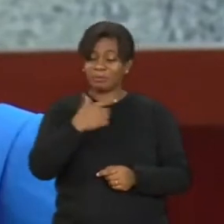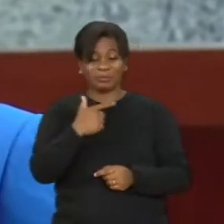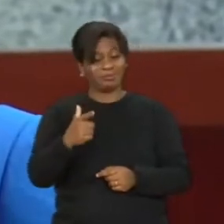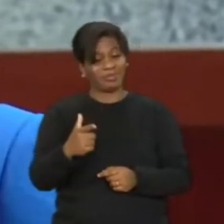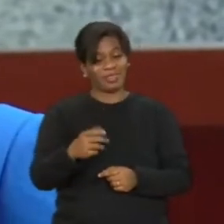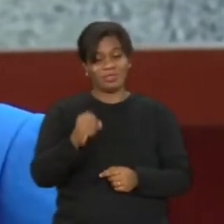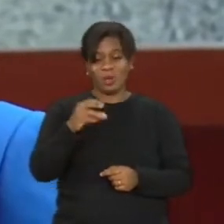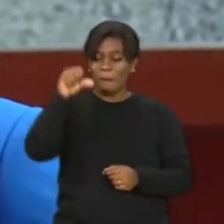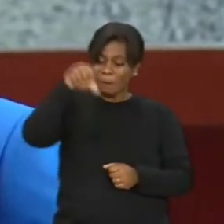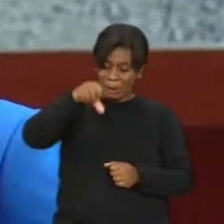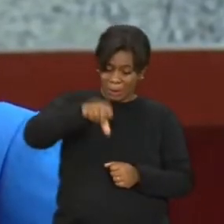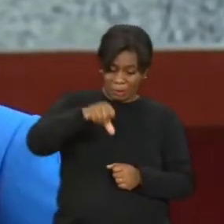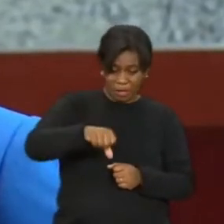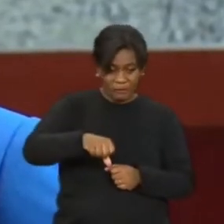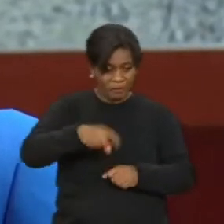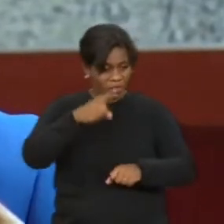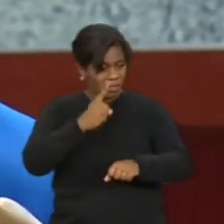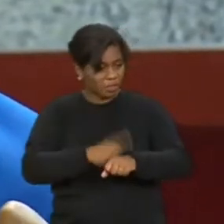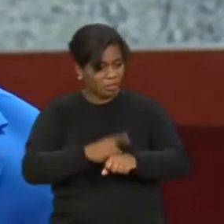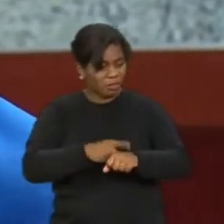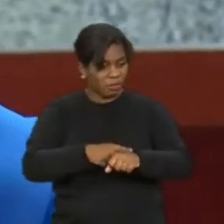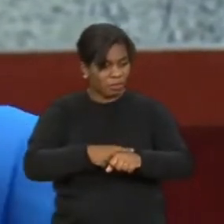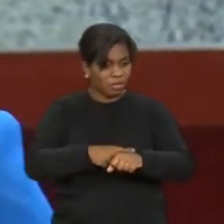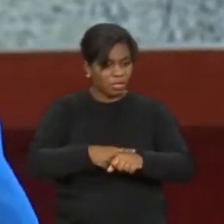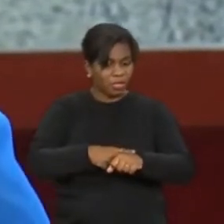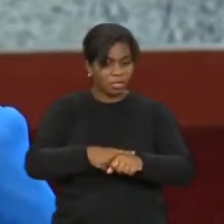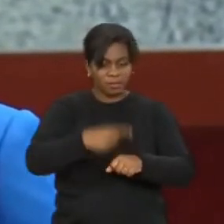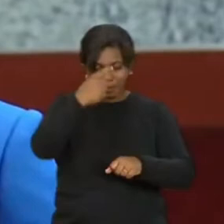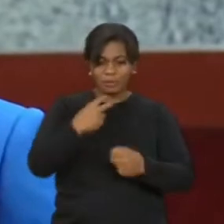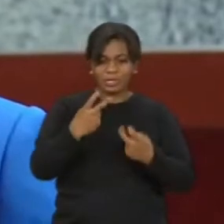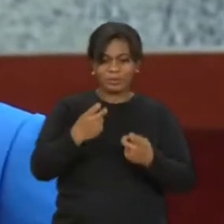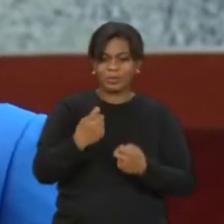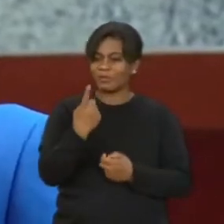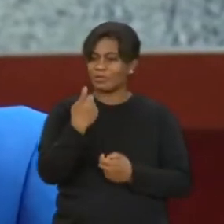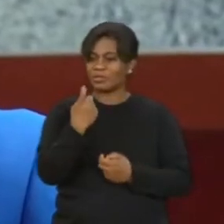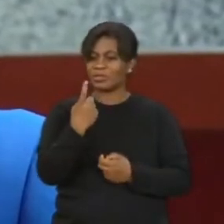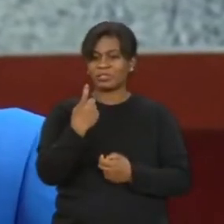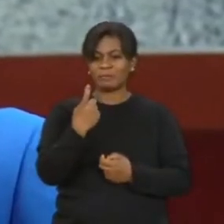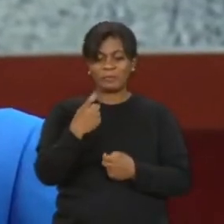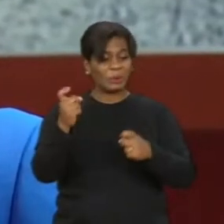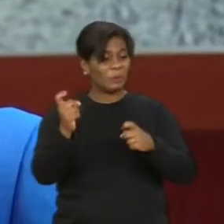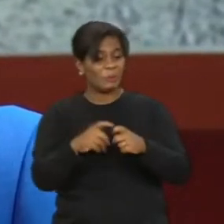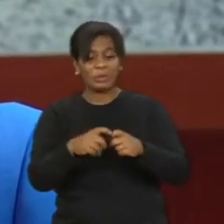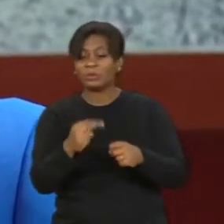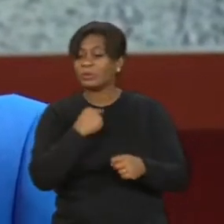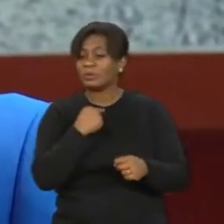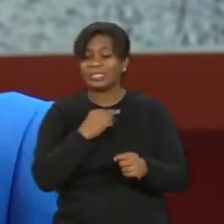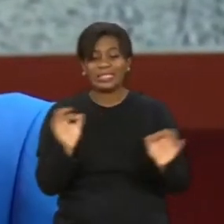naquela hora foi que onde eu ouvi a voz de Deus, fali e ouvi que eu estava sozinho de verdade. Os médicos não podiam mais nada,